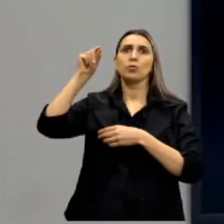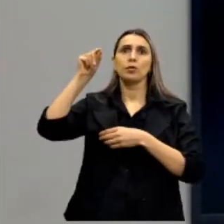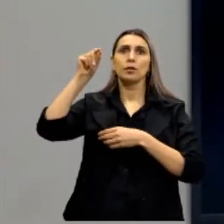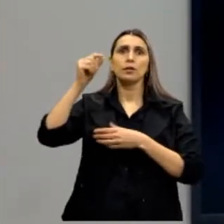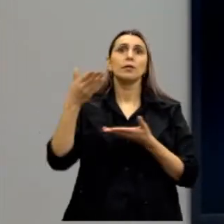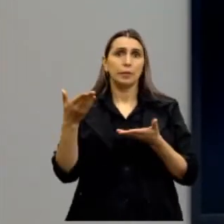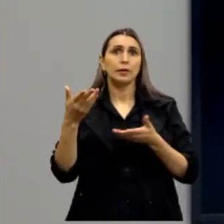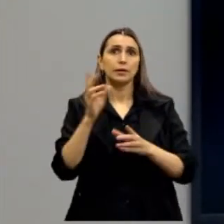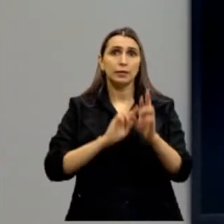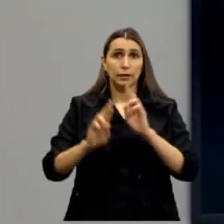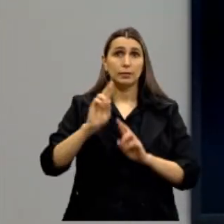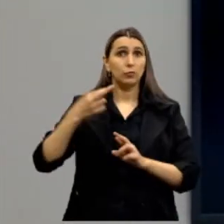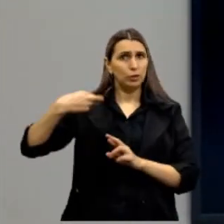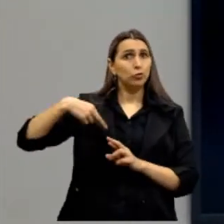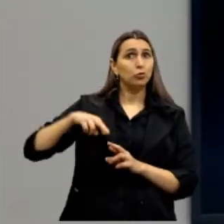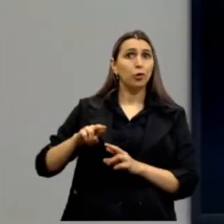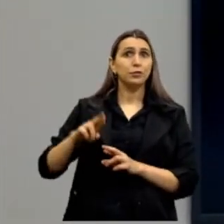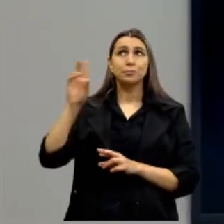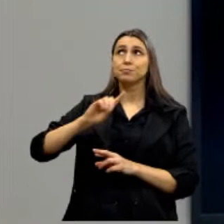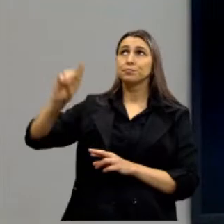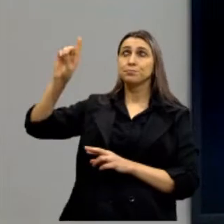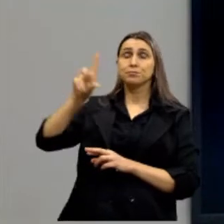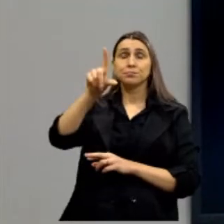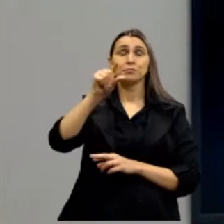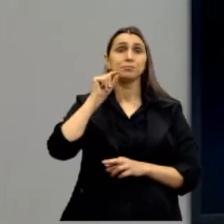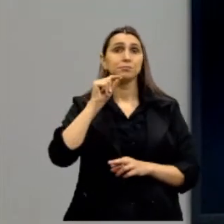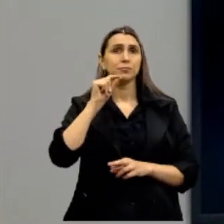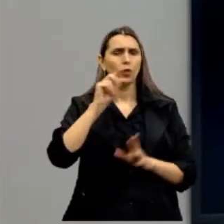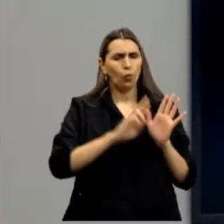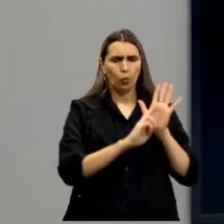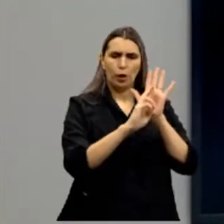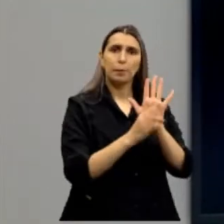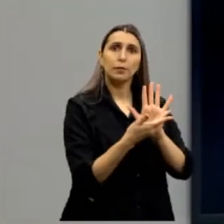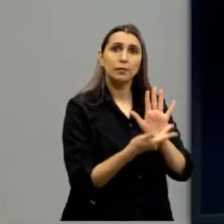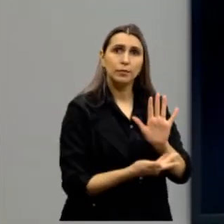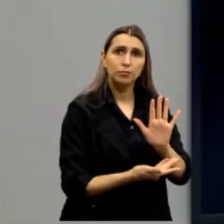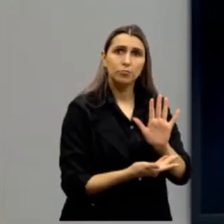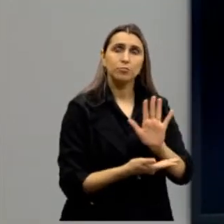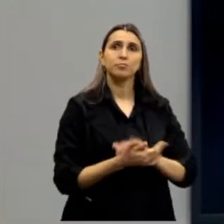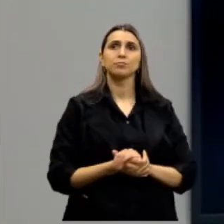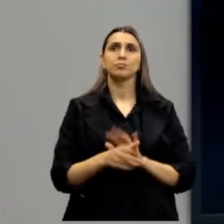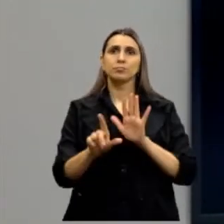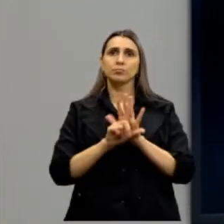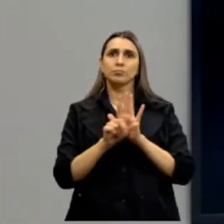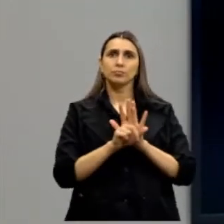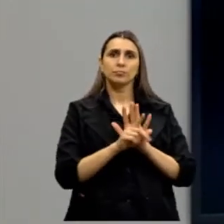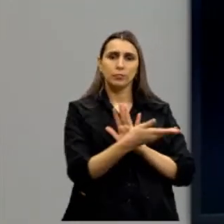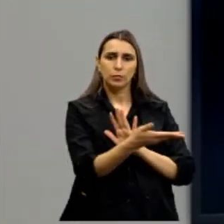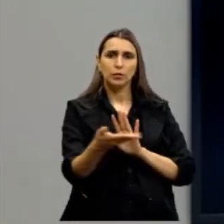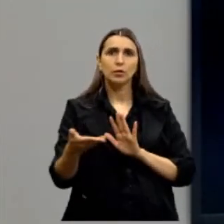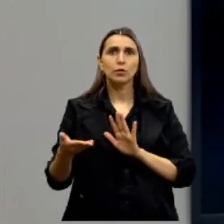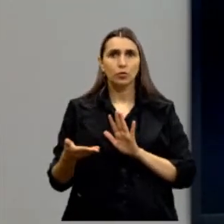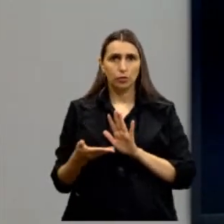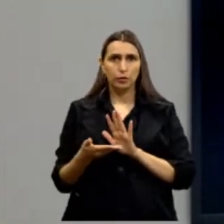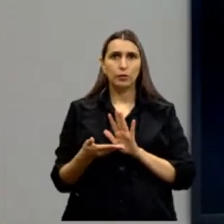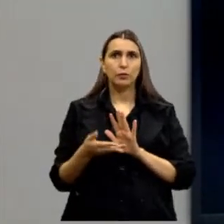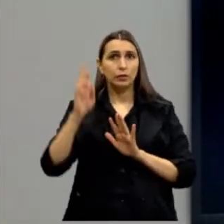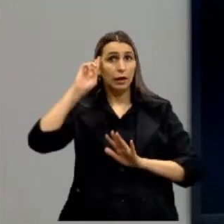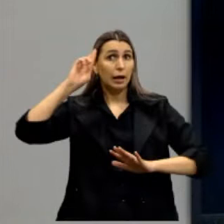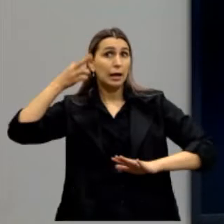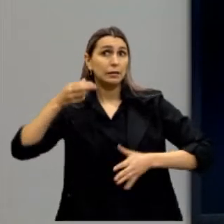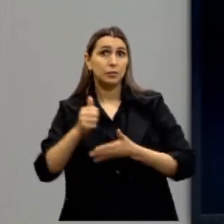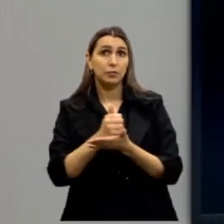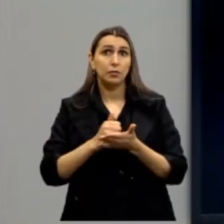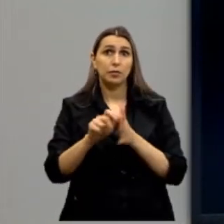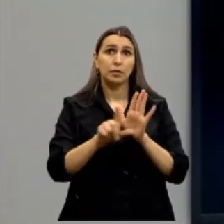por aí, Deus escolhe então um representante. As leis terrenas deveriam se basear na razão e